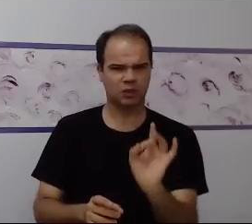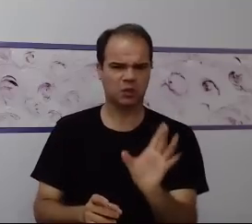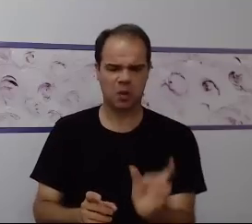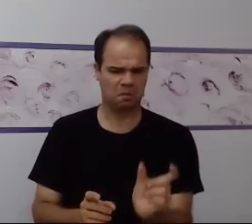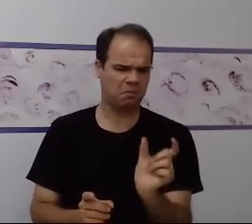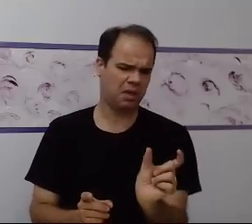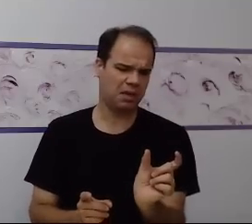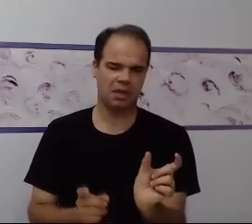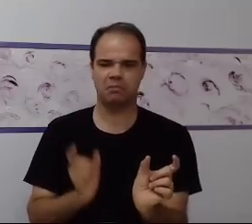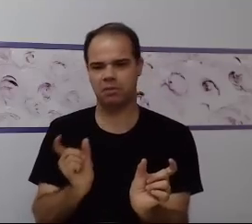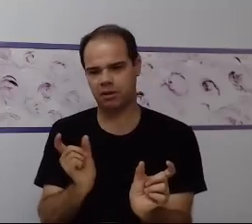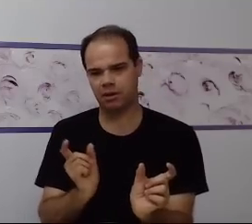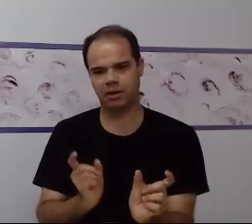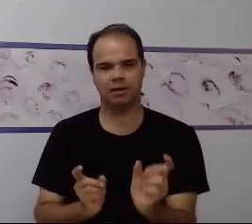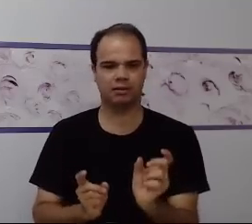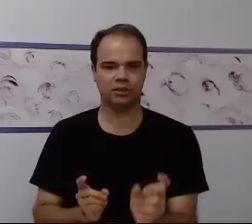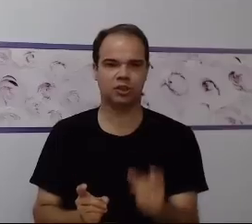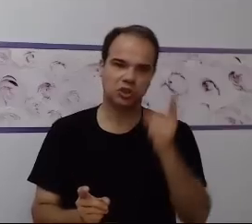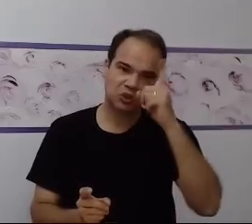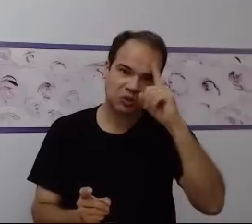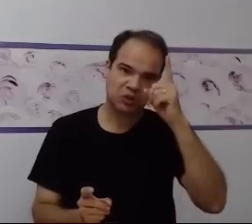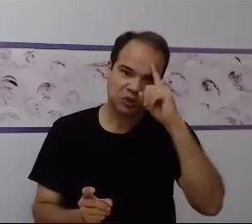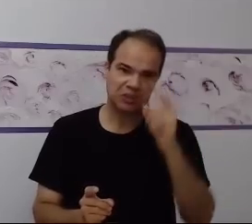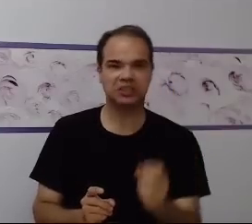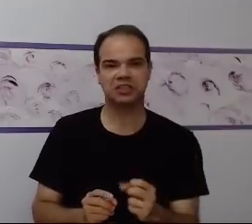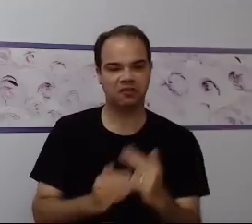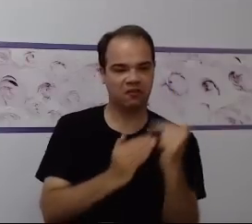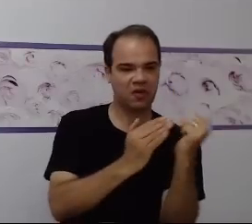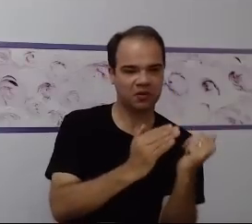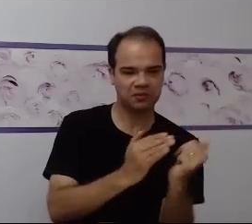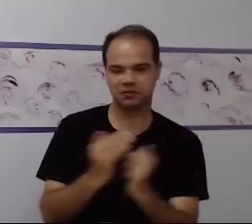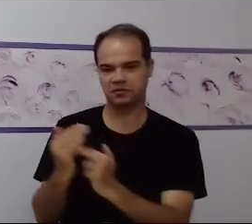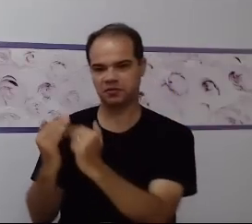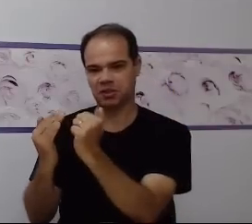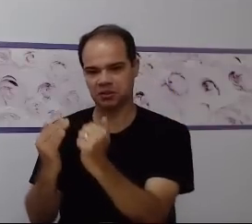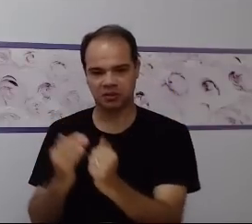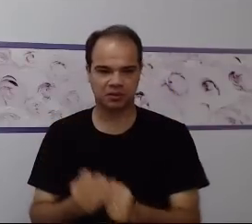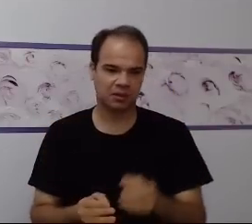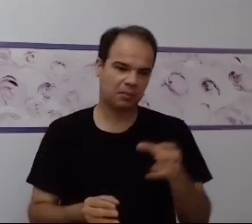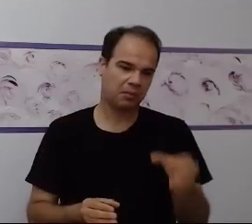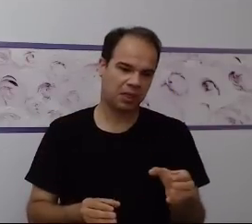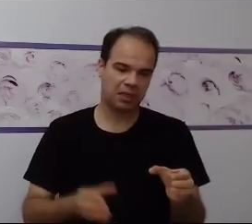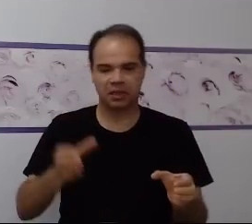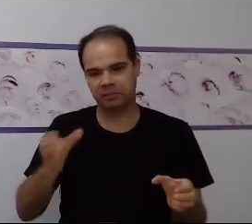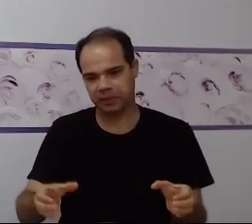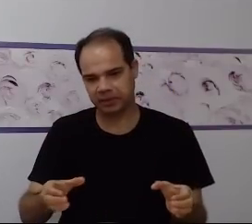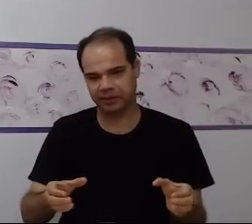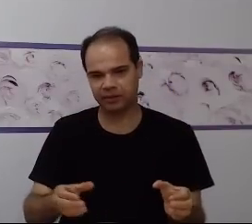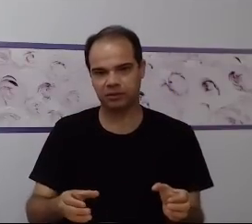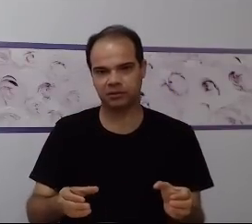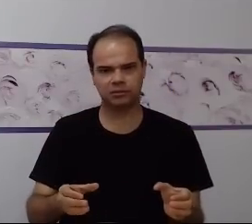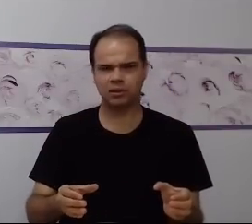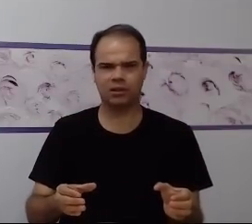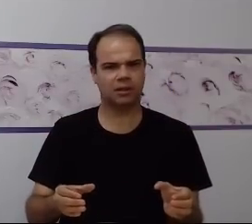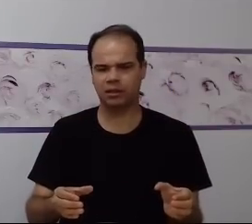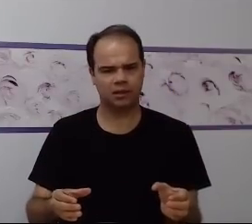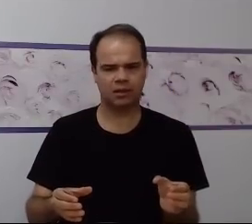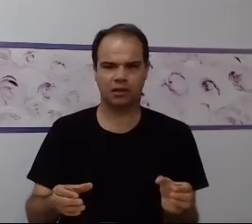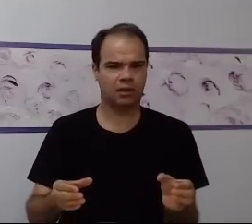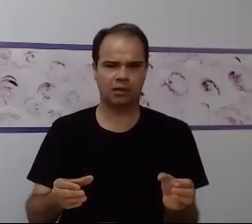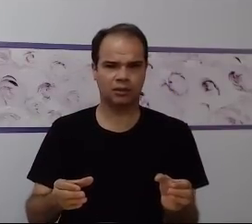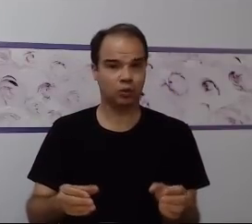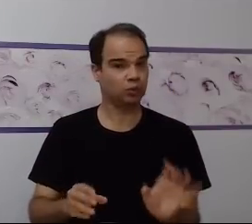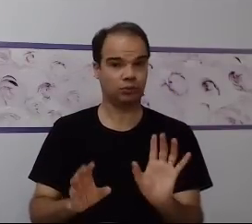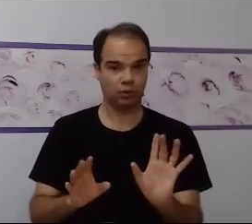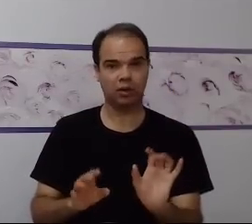no pareamento de figuras e figuras, de objeto e objeto. Na verdade, isso é aquele